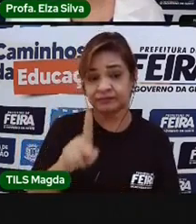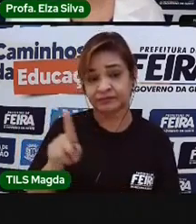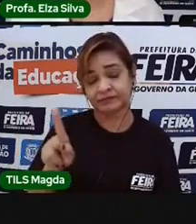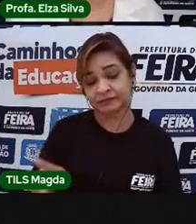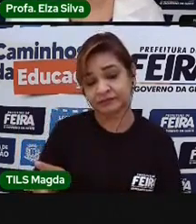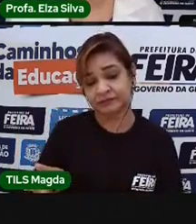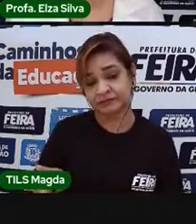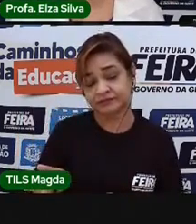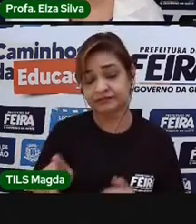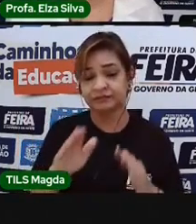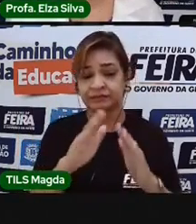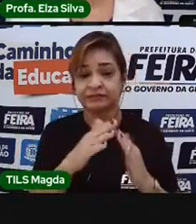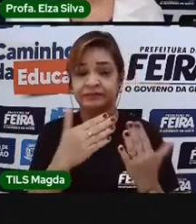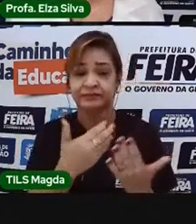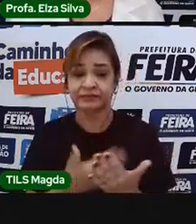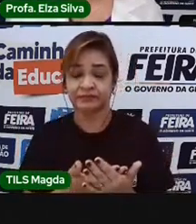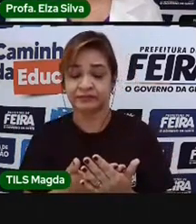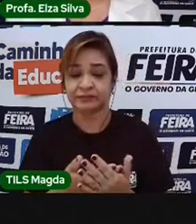professor da escola.